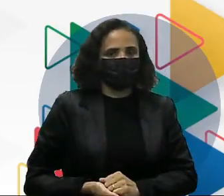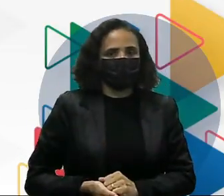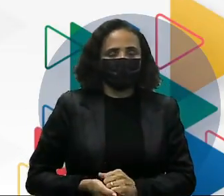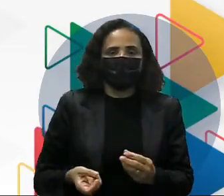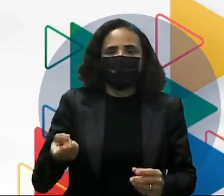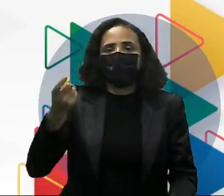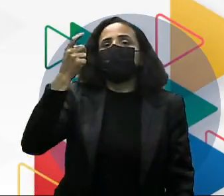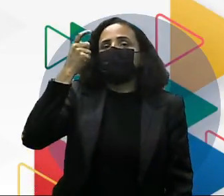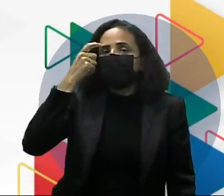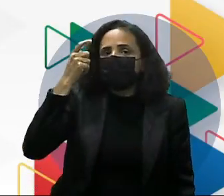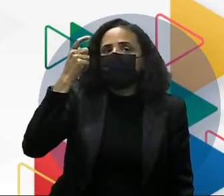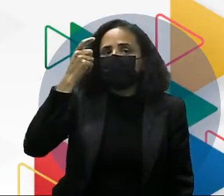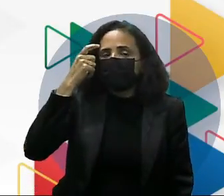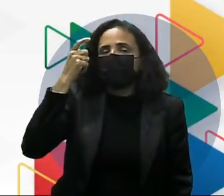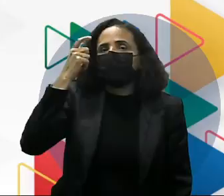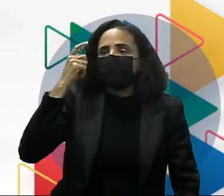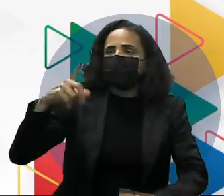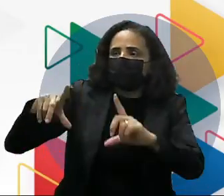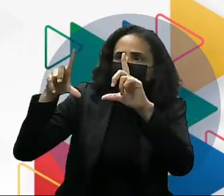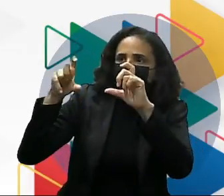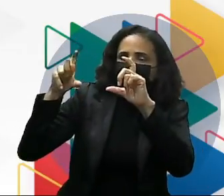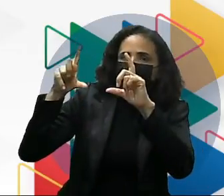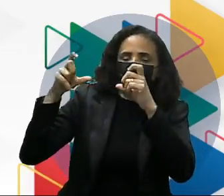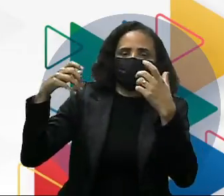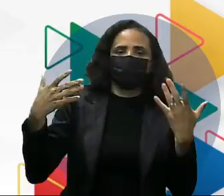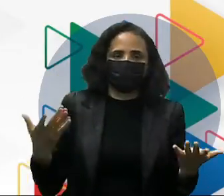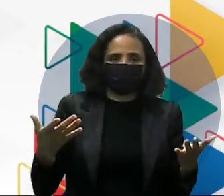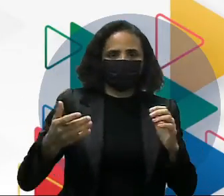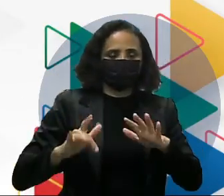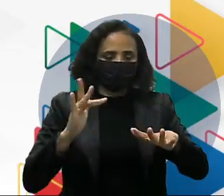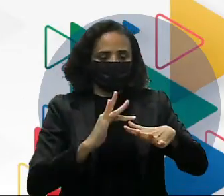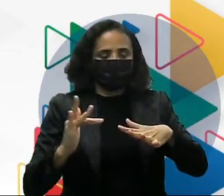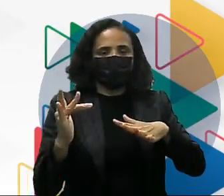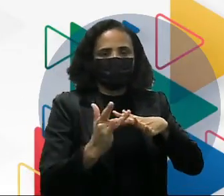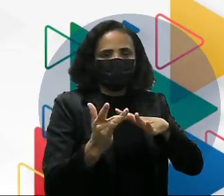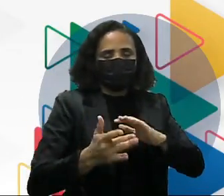nessa situação, ele ainda pensa em alimentar as suas redes sociais.